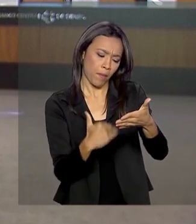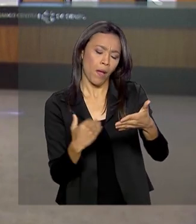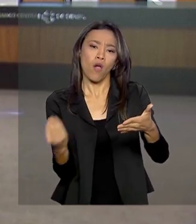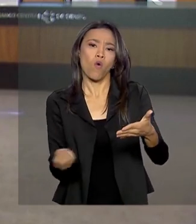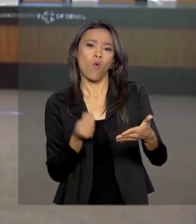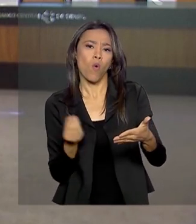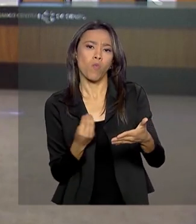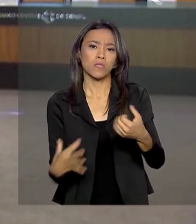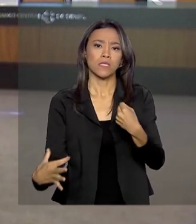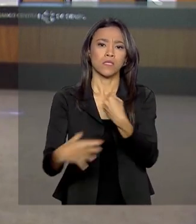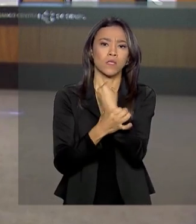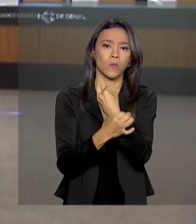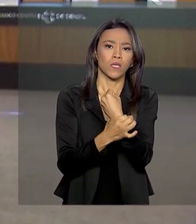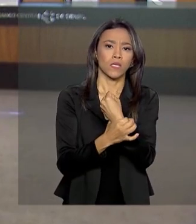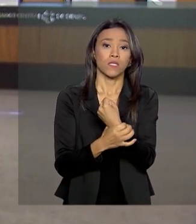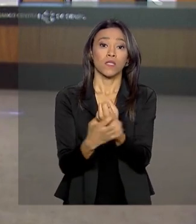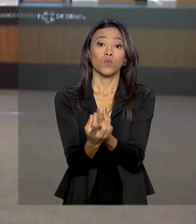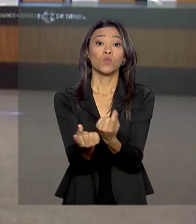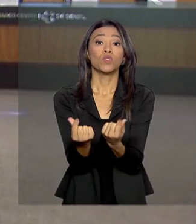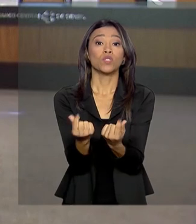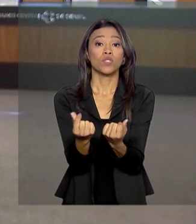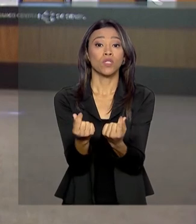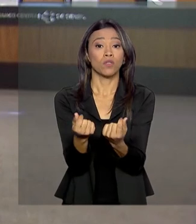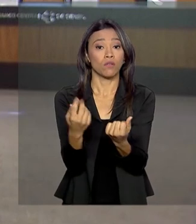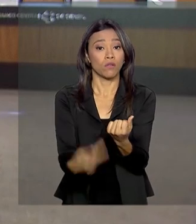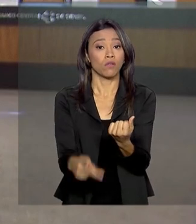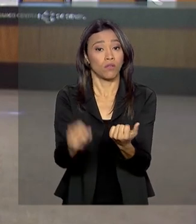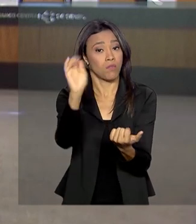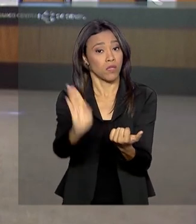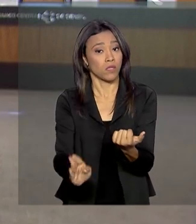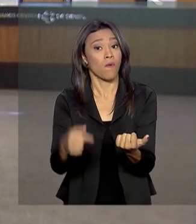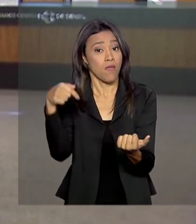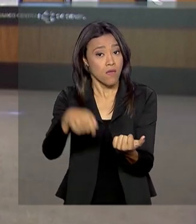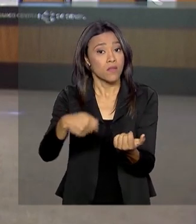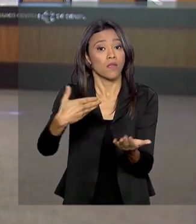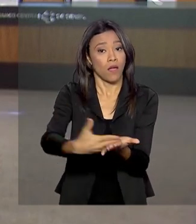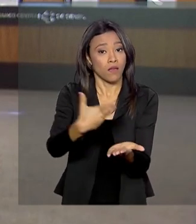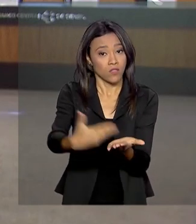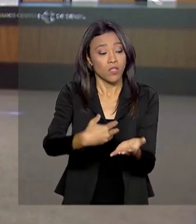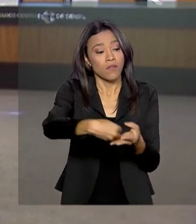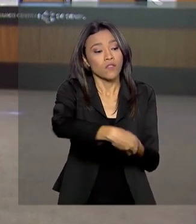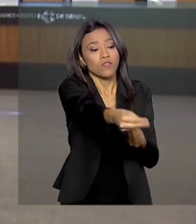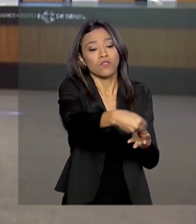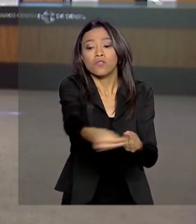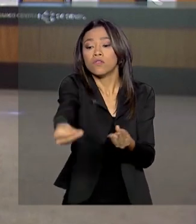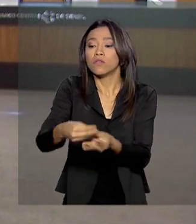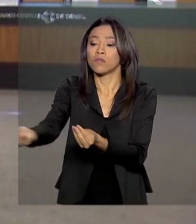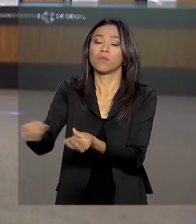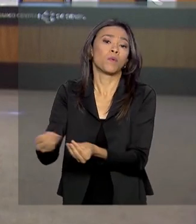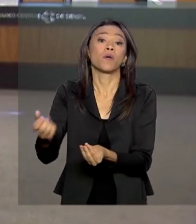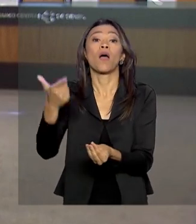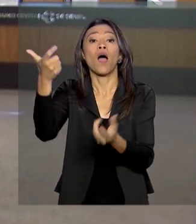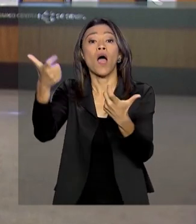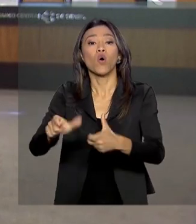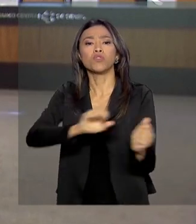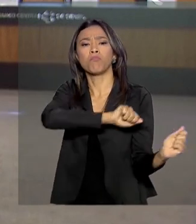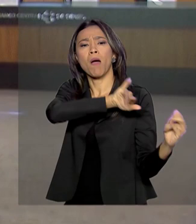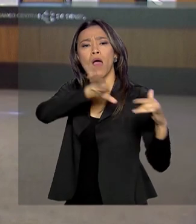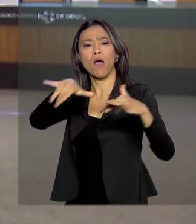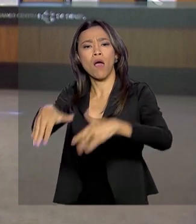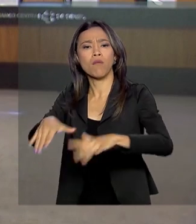elementos de segurança das cédulas do real. Essa cartilha vai ser distribuída em locais onde há grande fluxo de imigrantes e